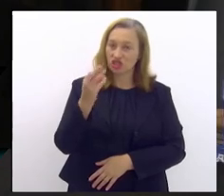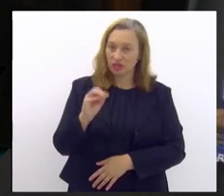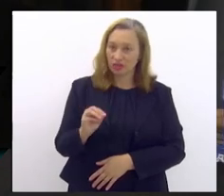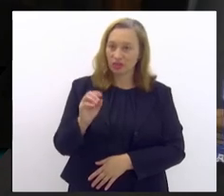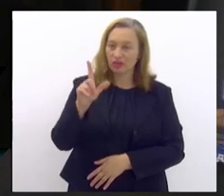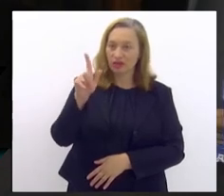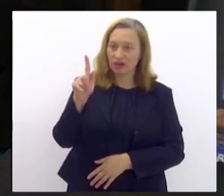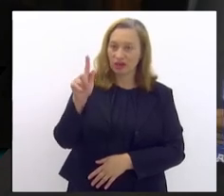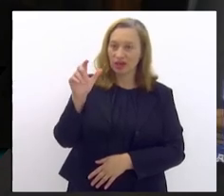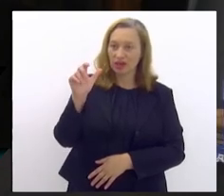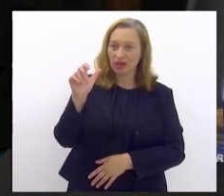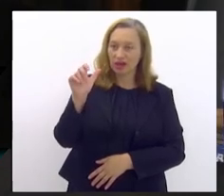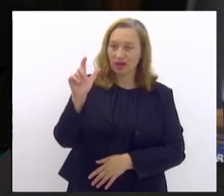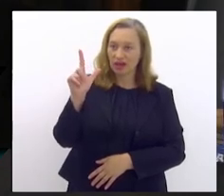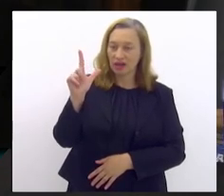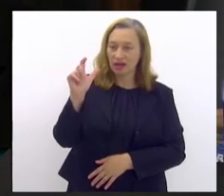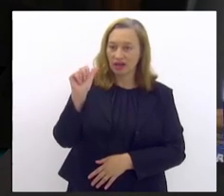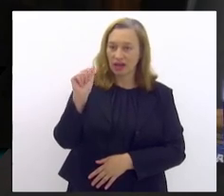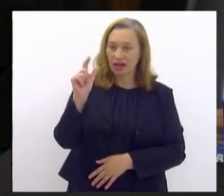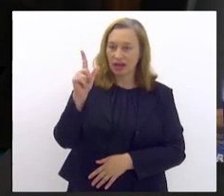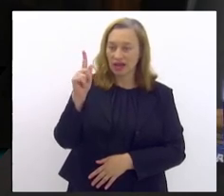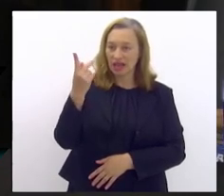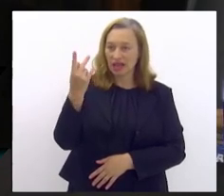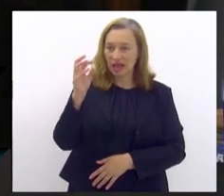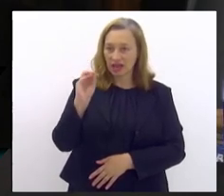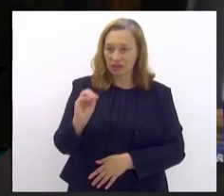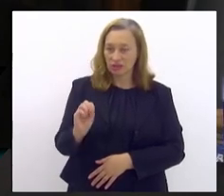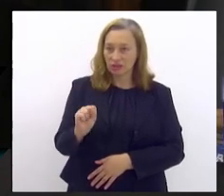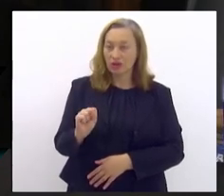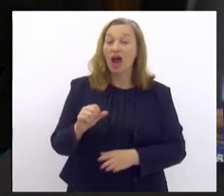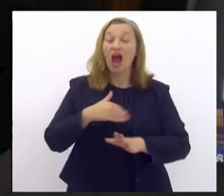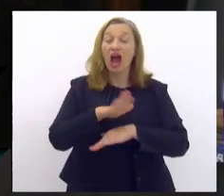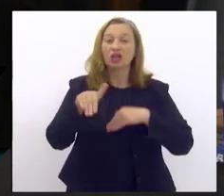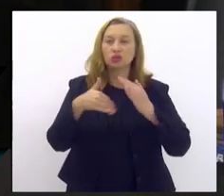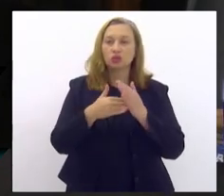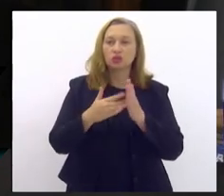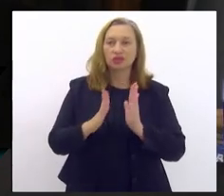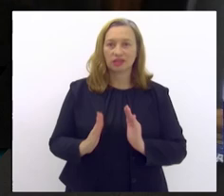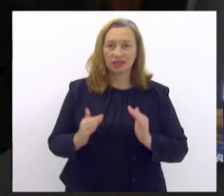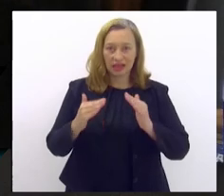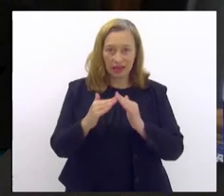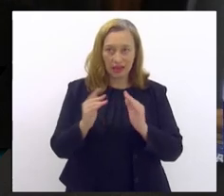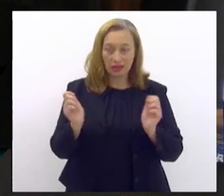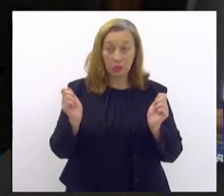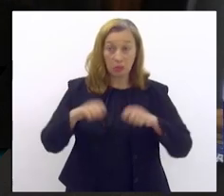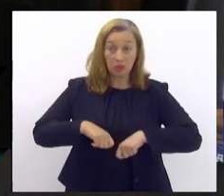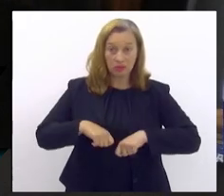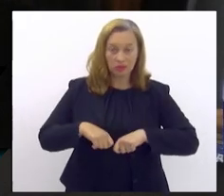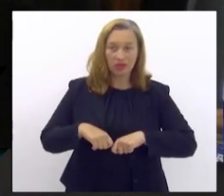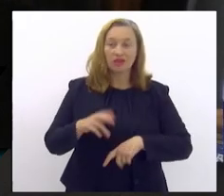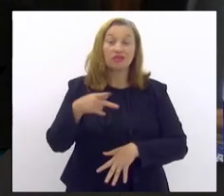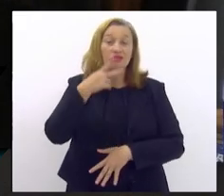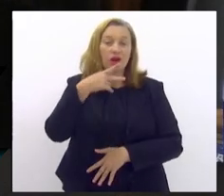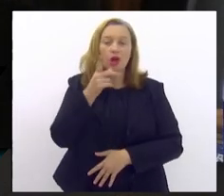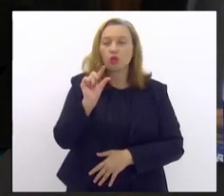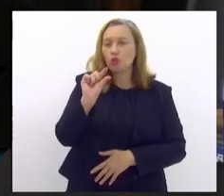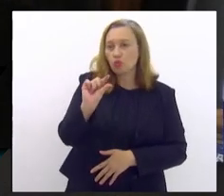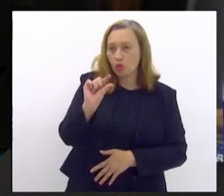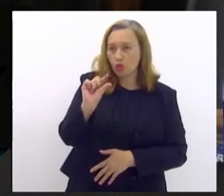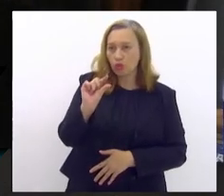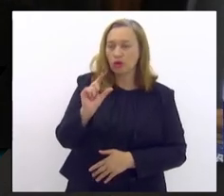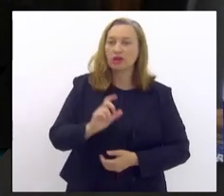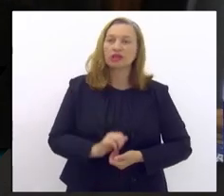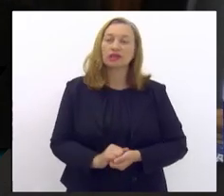todos dessa casa que possibilitaram estar falando um pouco sobre